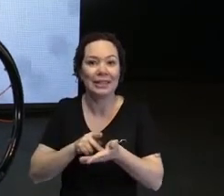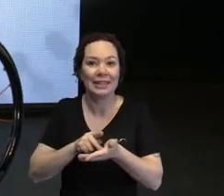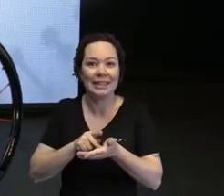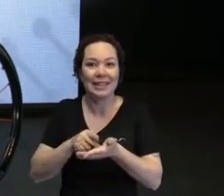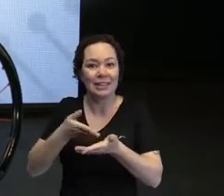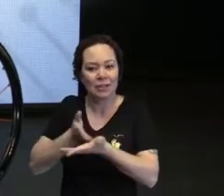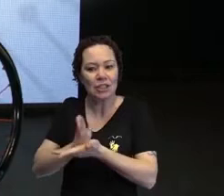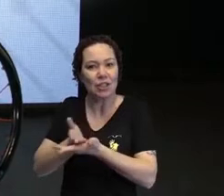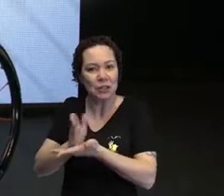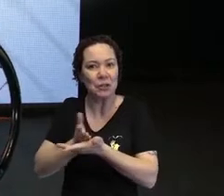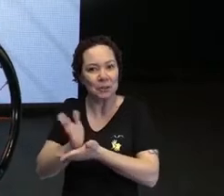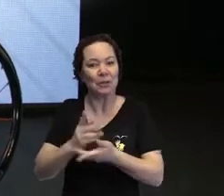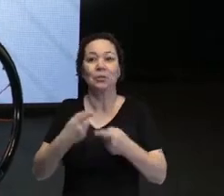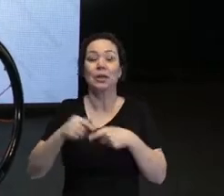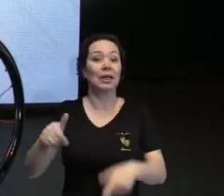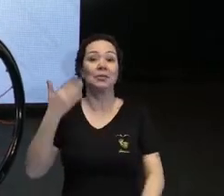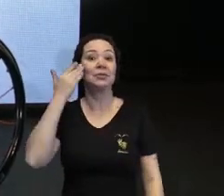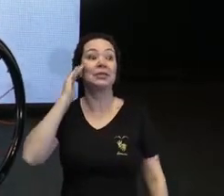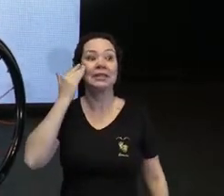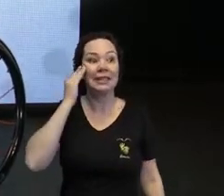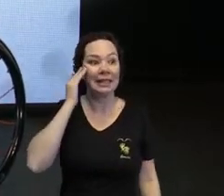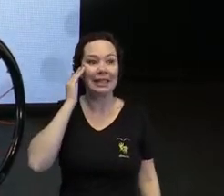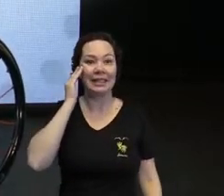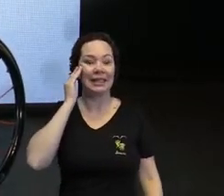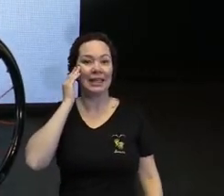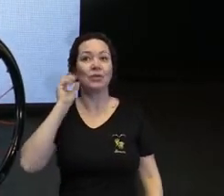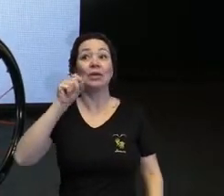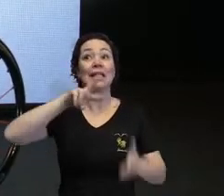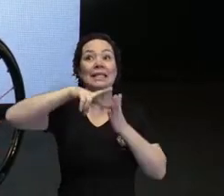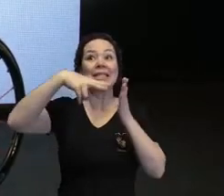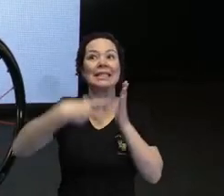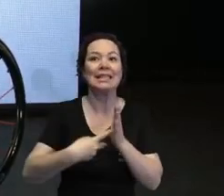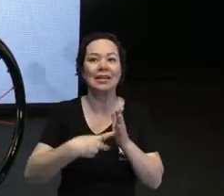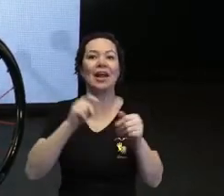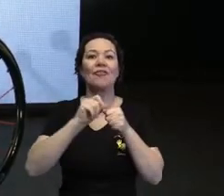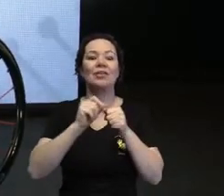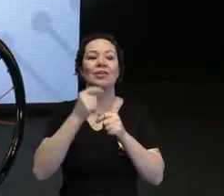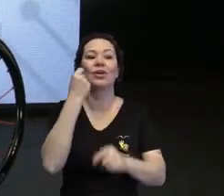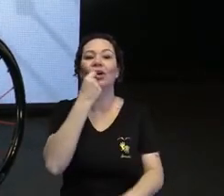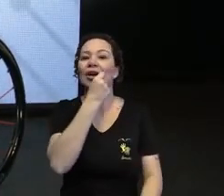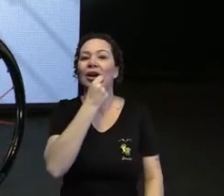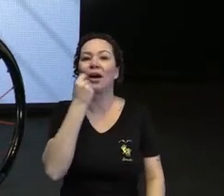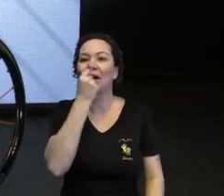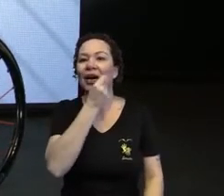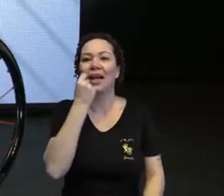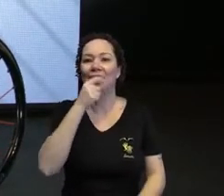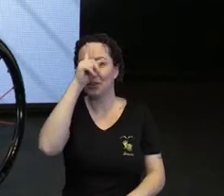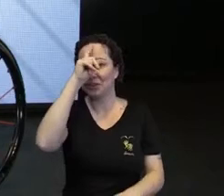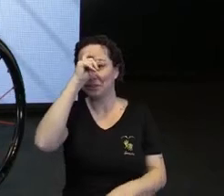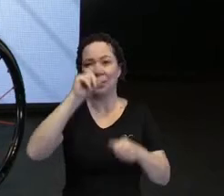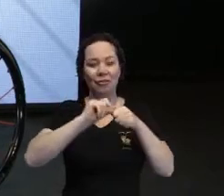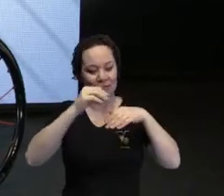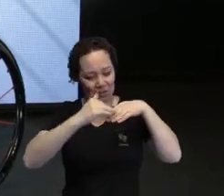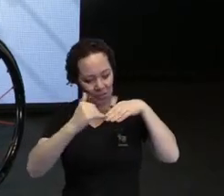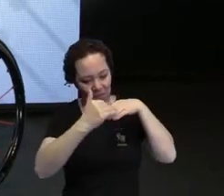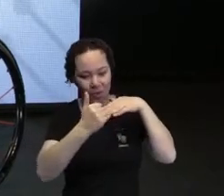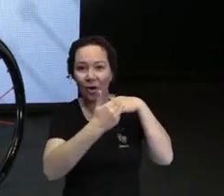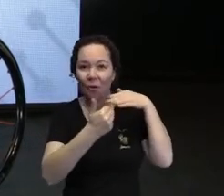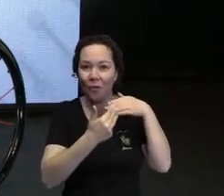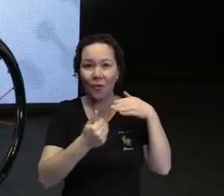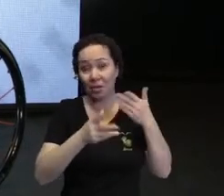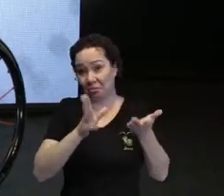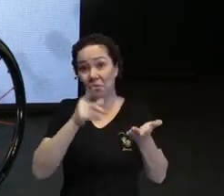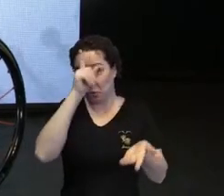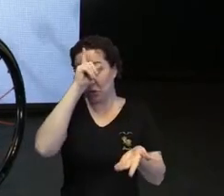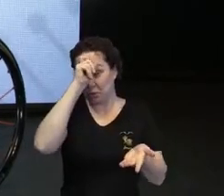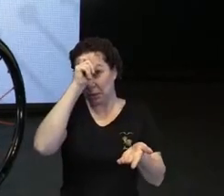atrapalhando, porque não tinha entendido. O simbolismo que era passar um batom no hospital, o simbolismo que era fazer uma unha, mesmo estando num hospital